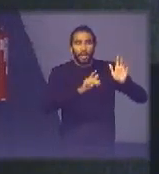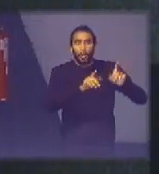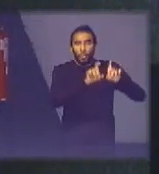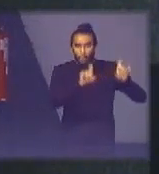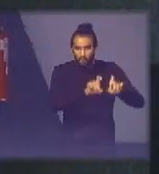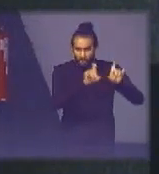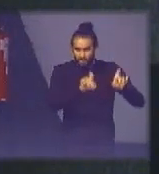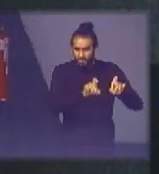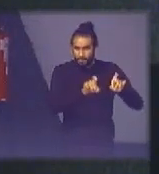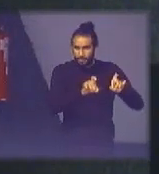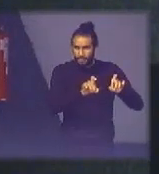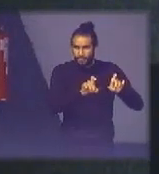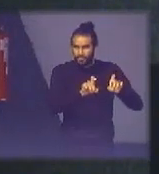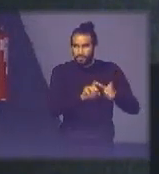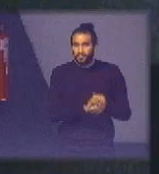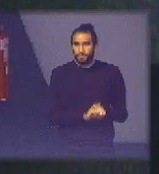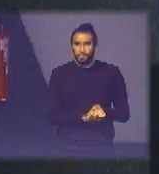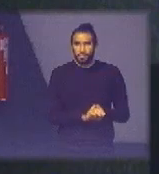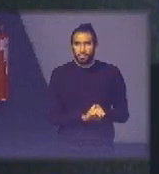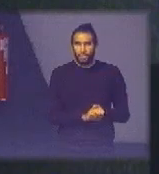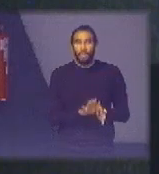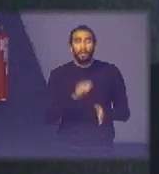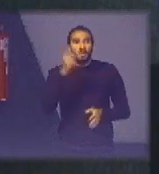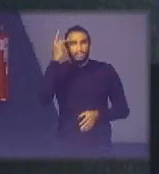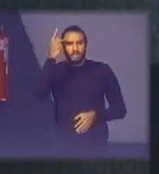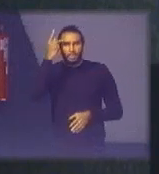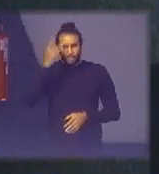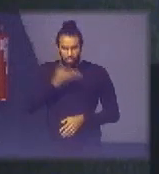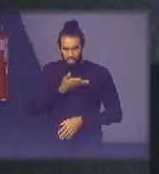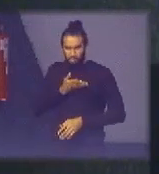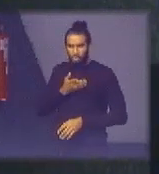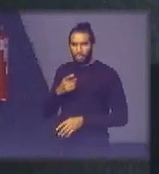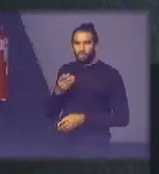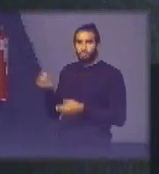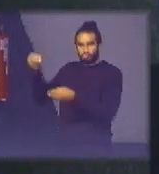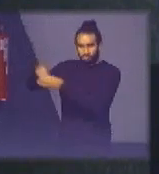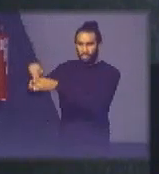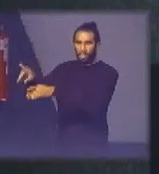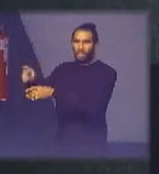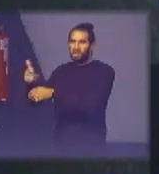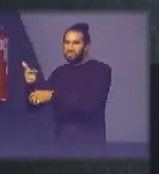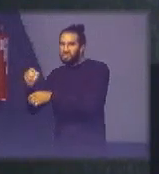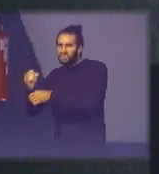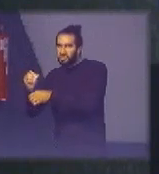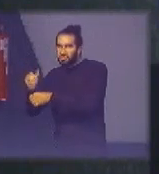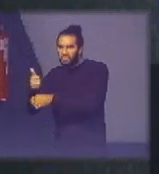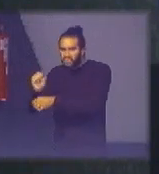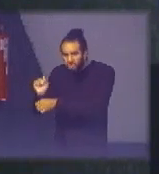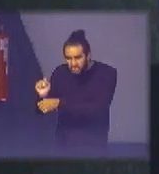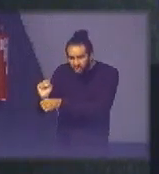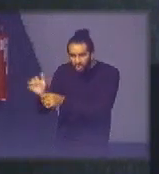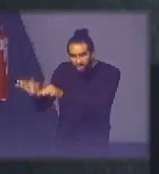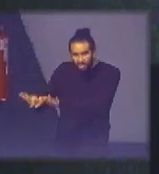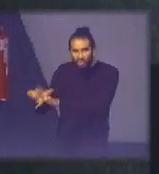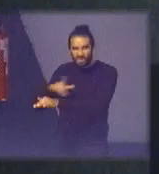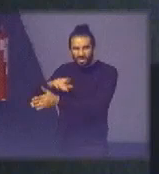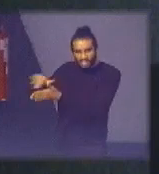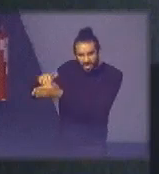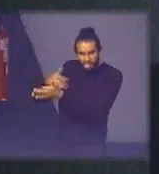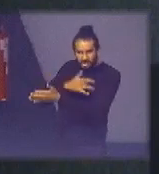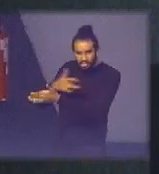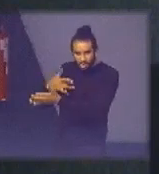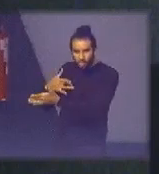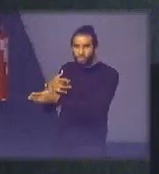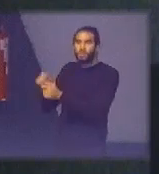em São Gonçalo um amigo meu implantou o pregão eletrônico no ano passado final de 2018 ele estava cedido lá para a Secretaria de Saúde do município